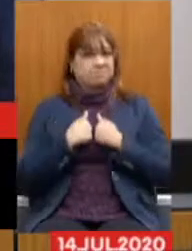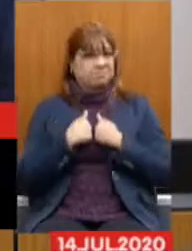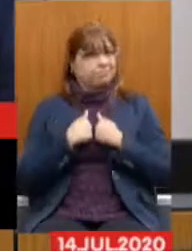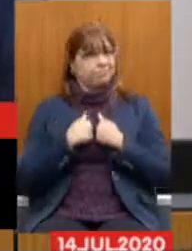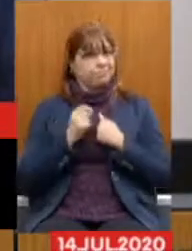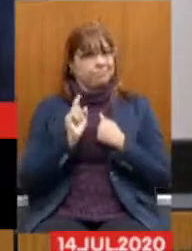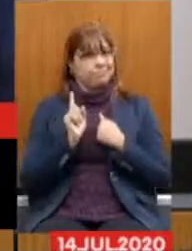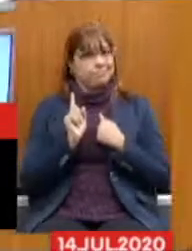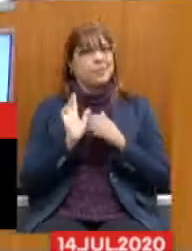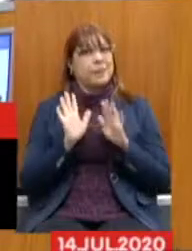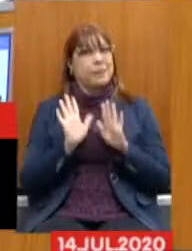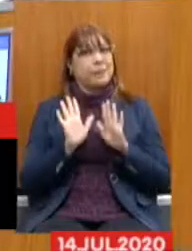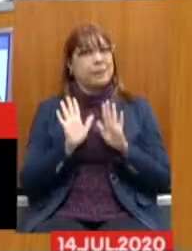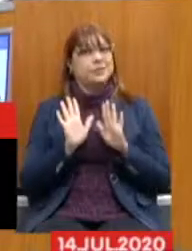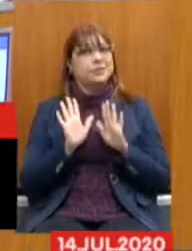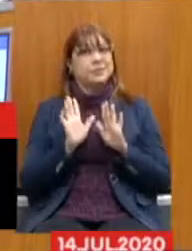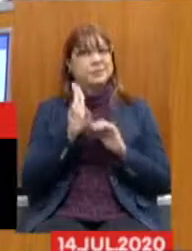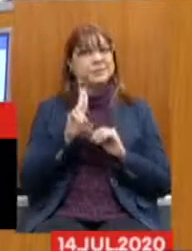máscara.